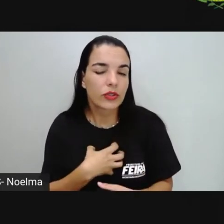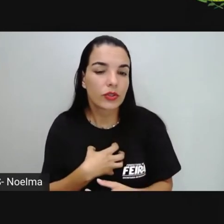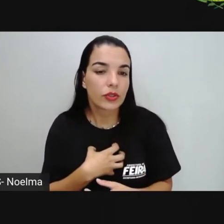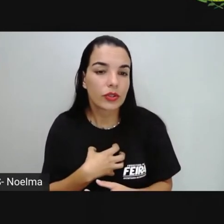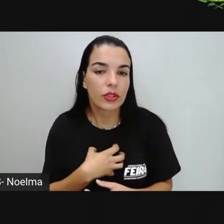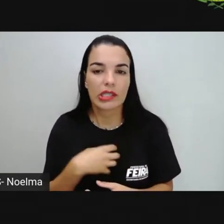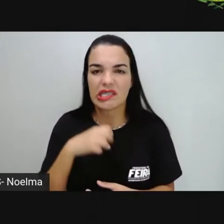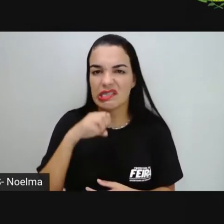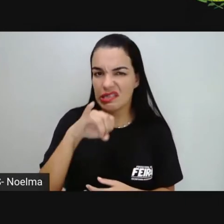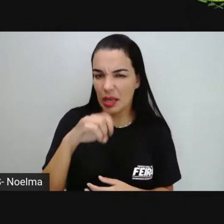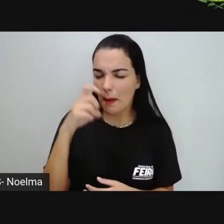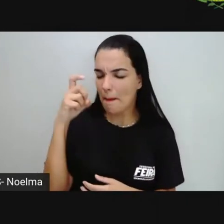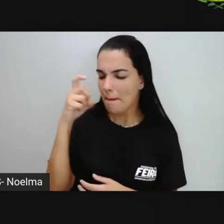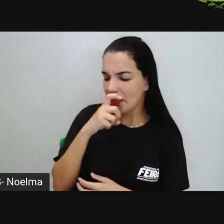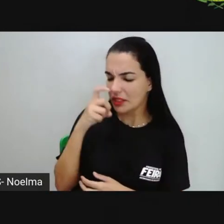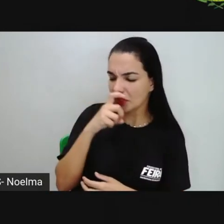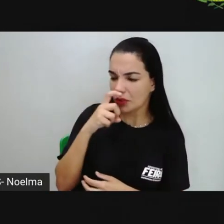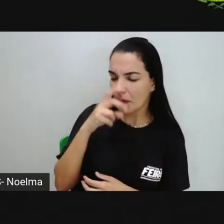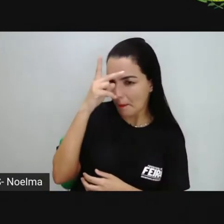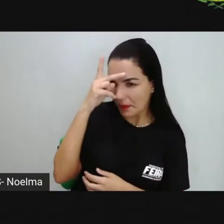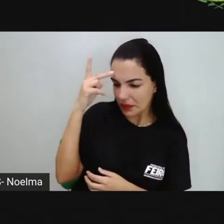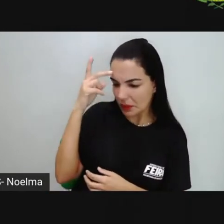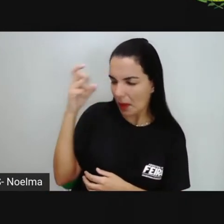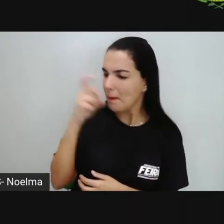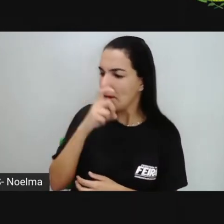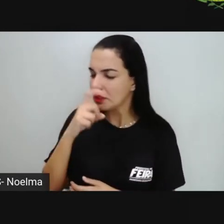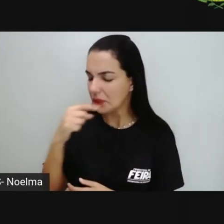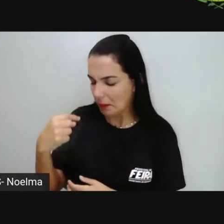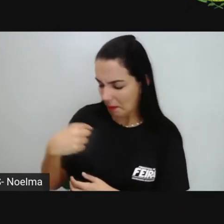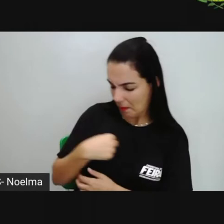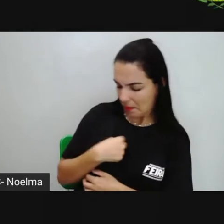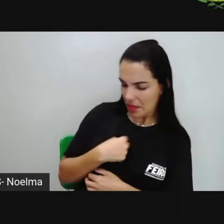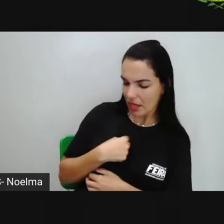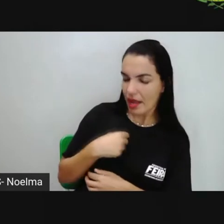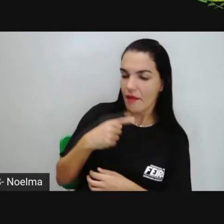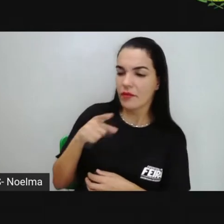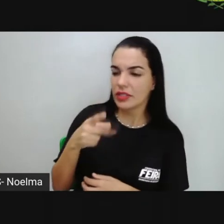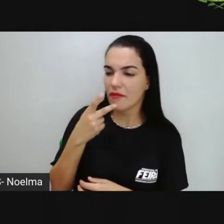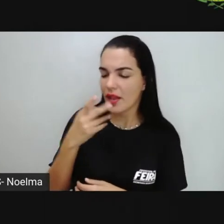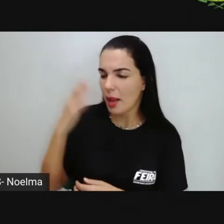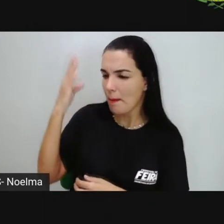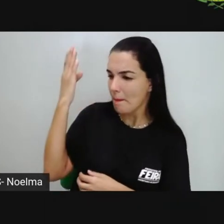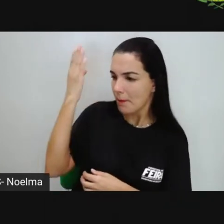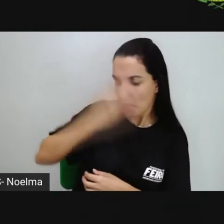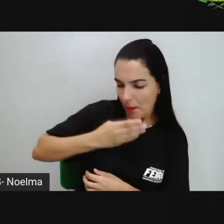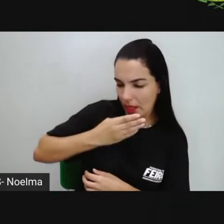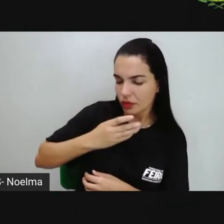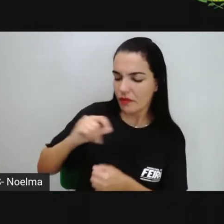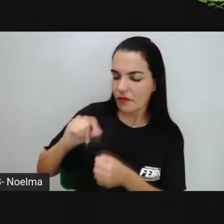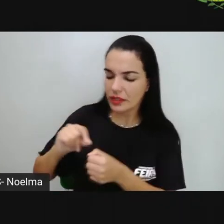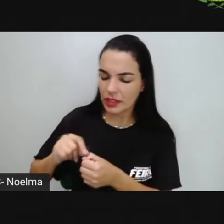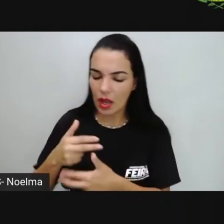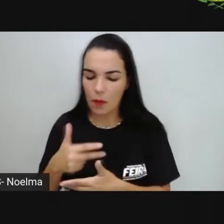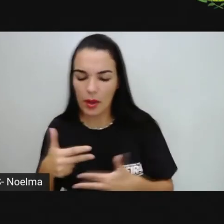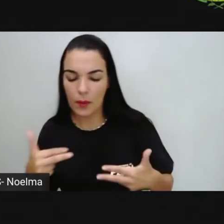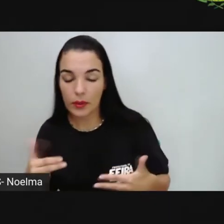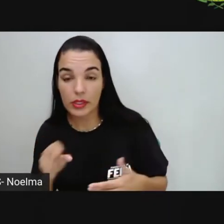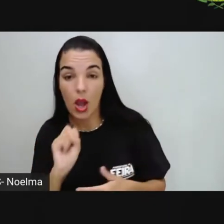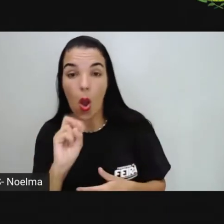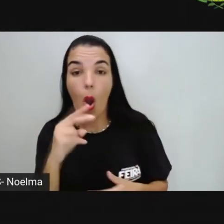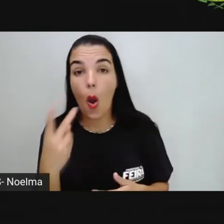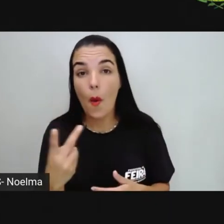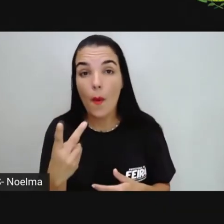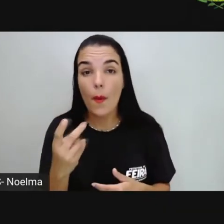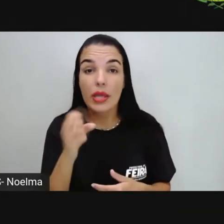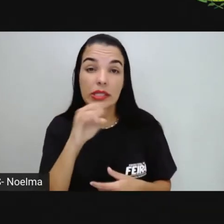Mentem pra vocês. Dizem que vão fazer uma coisa e não faz. Ou quando os pais de vocês falam